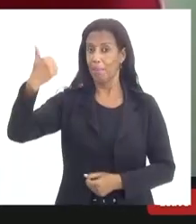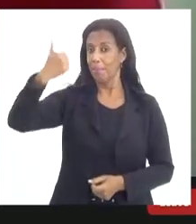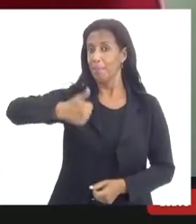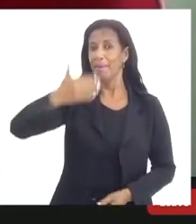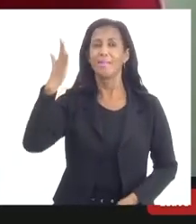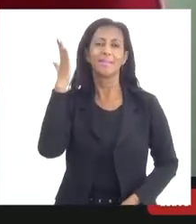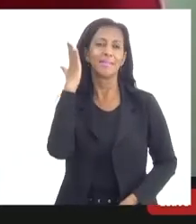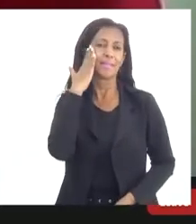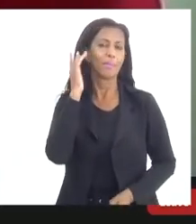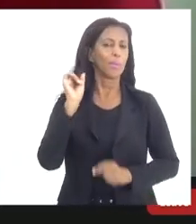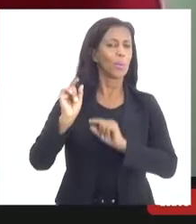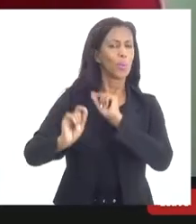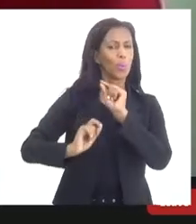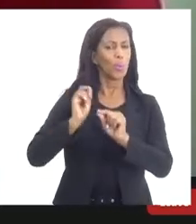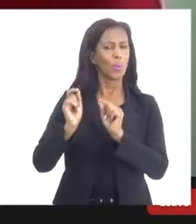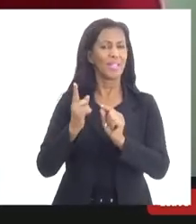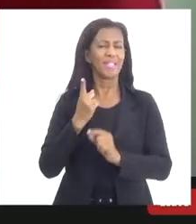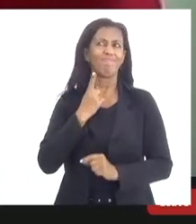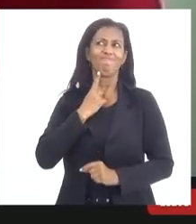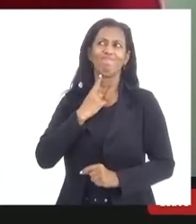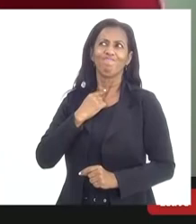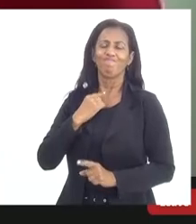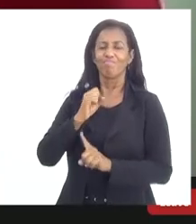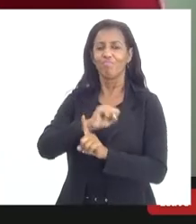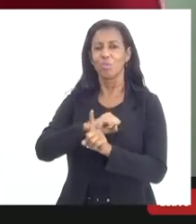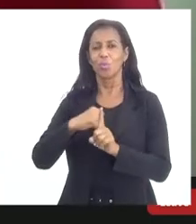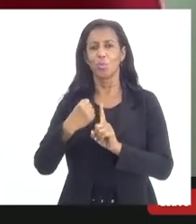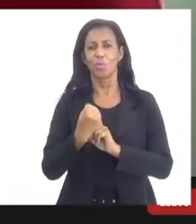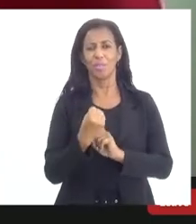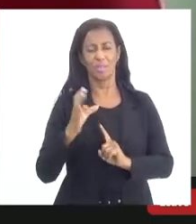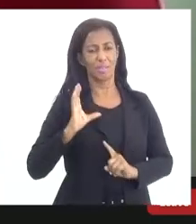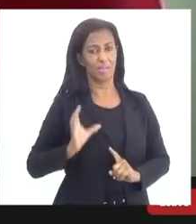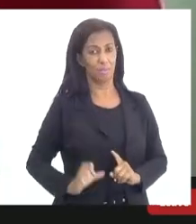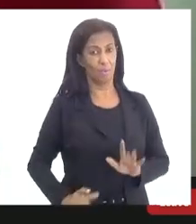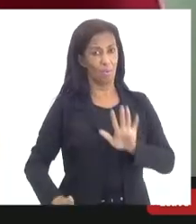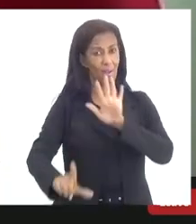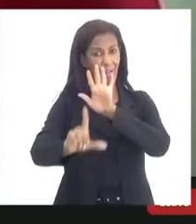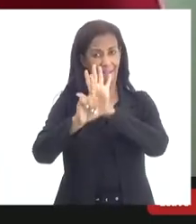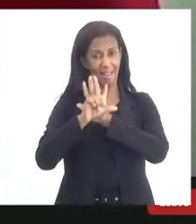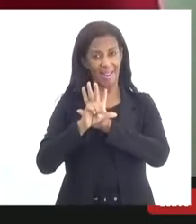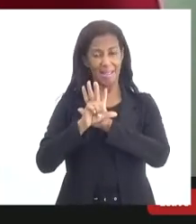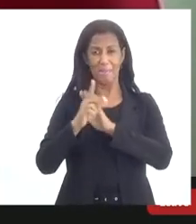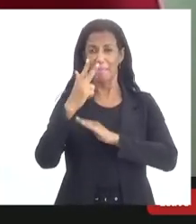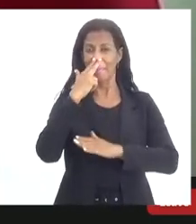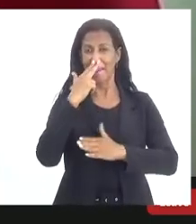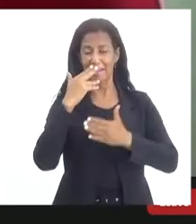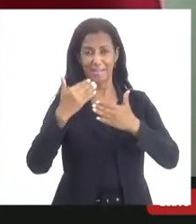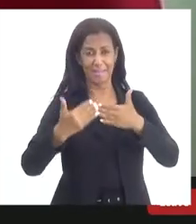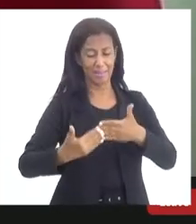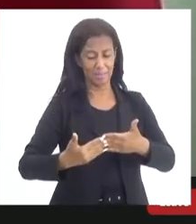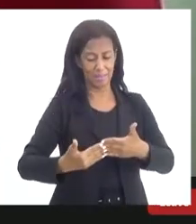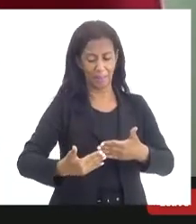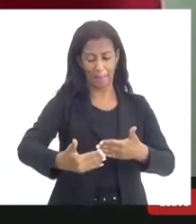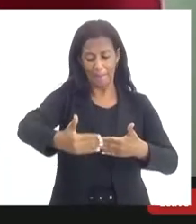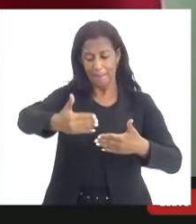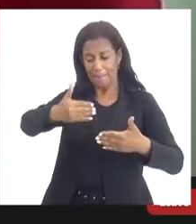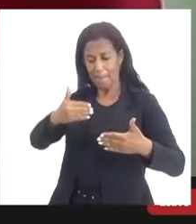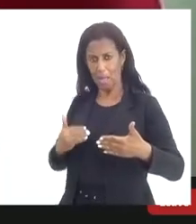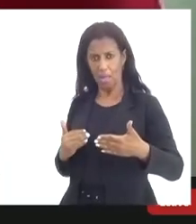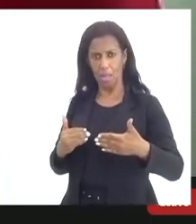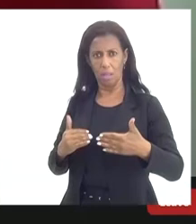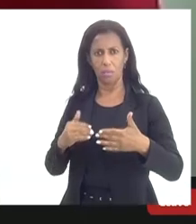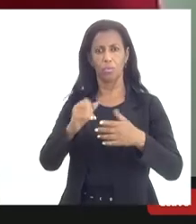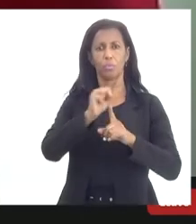saber o que deseja a sociedade civil a lei ela está sempre um passo atrás do fato social